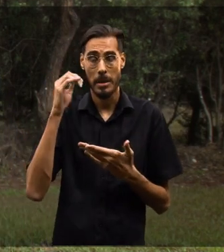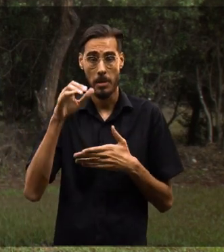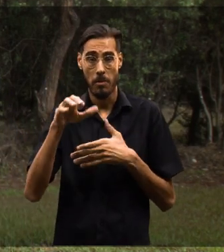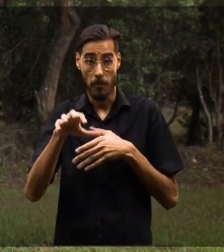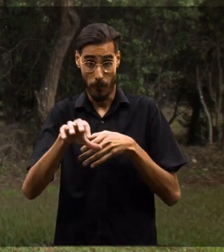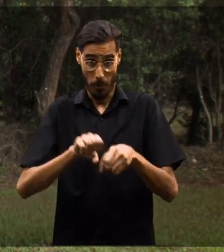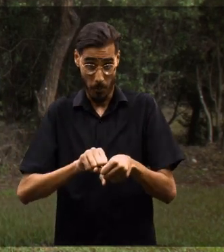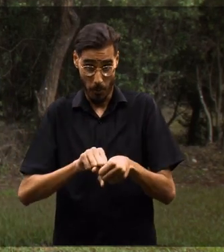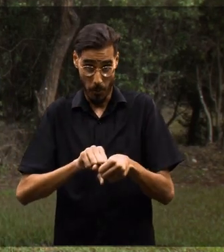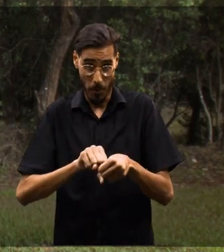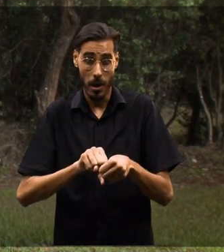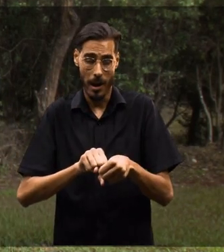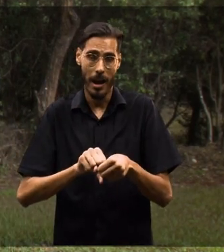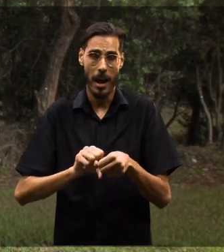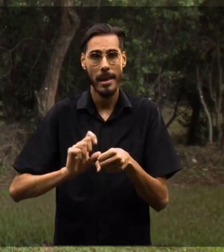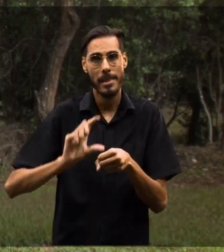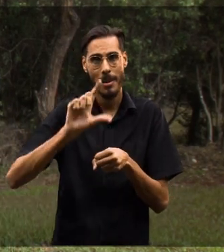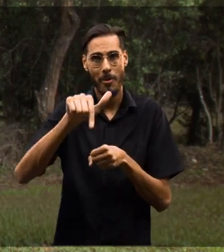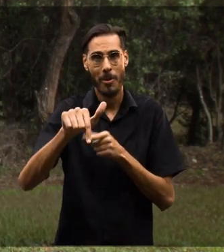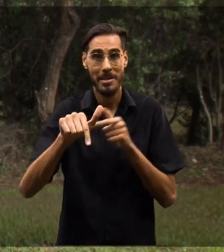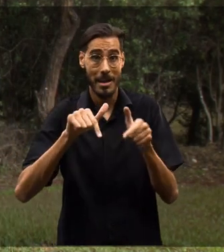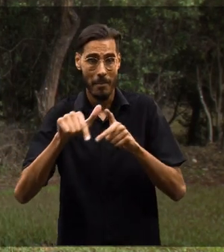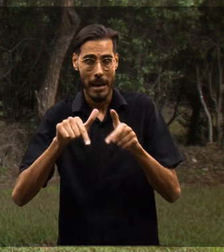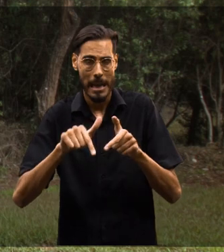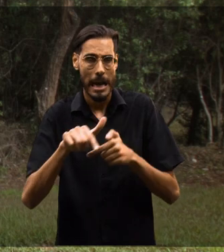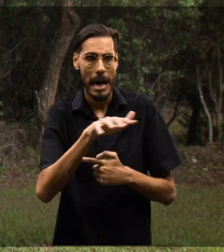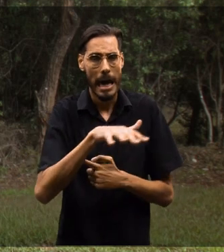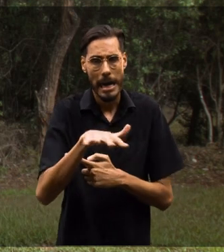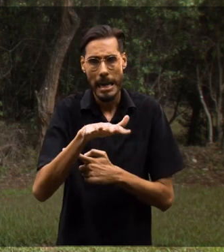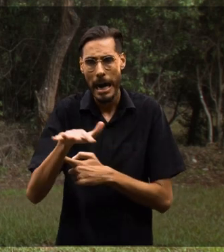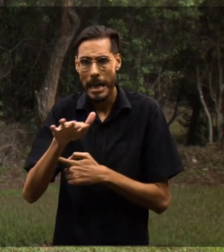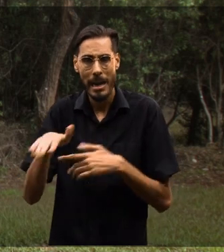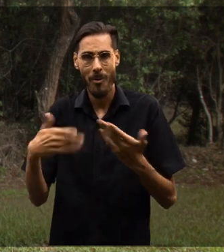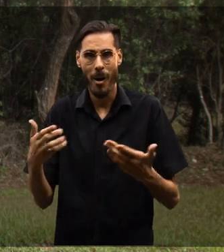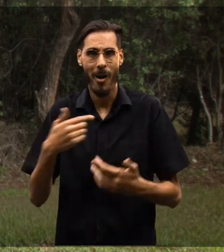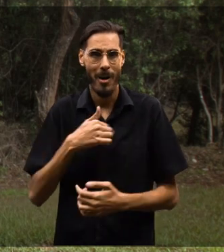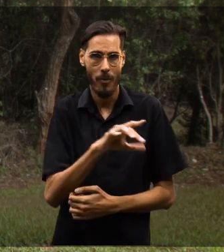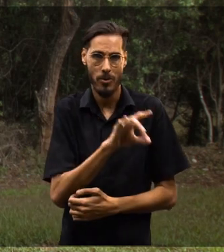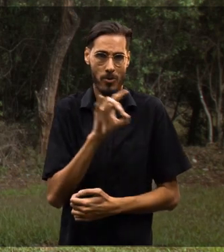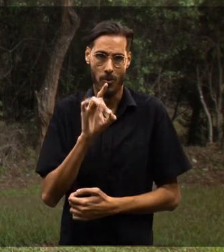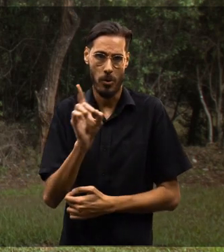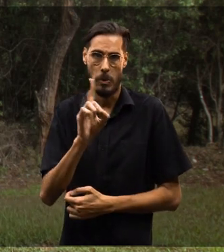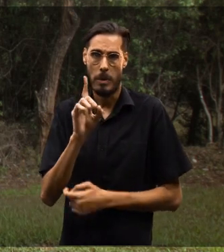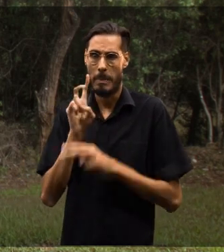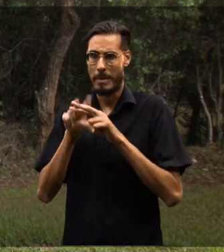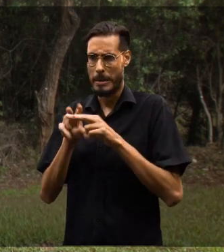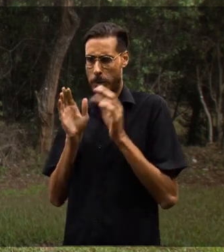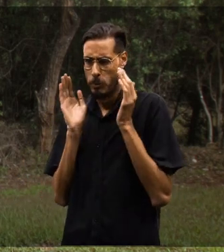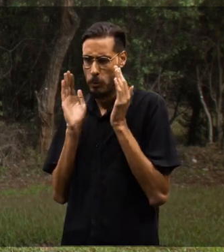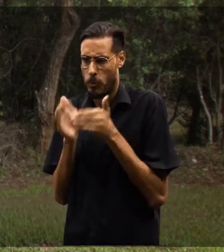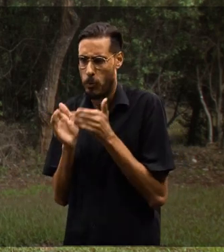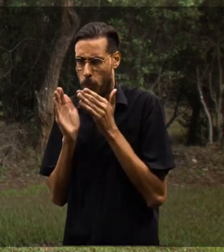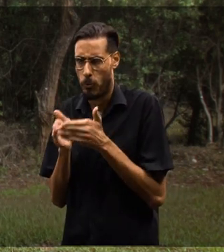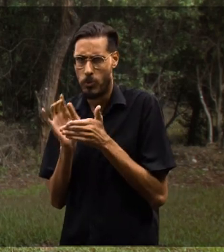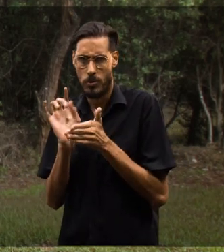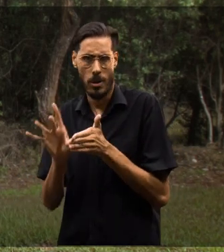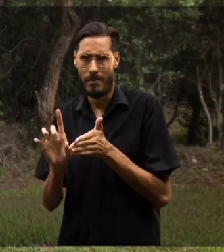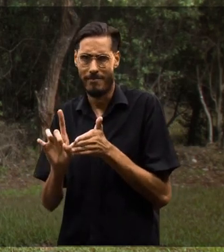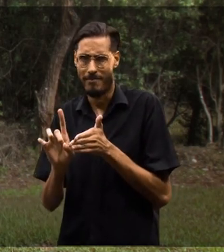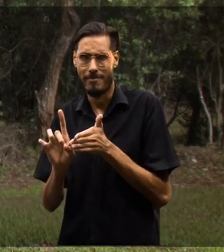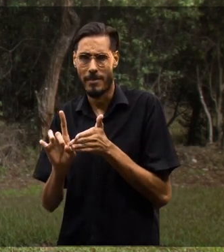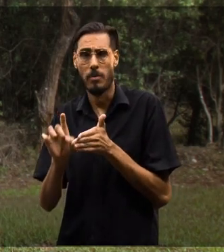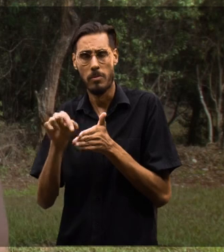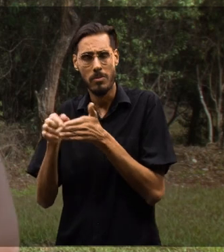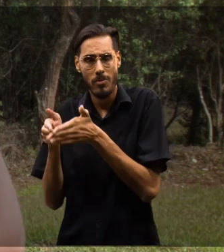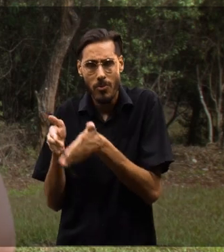Então eu sabia que se eu cursasse esse curso, eu poderia escolher futuramente qual área realmente eu gostaria de atuar, eu não ficaria presa apenas a um